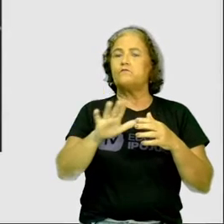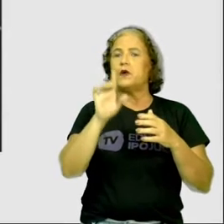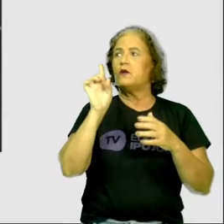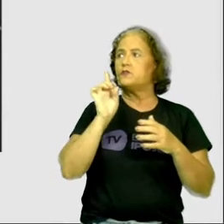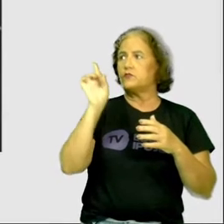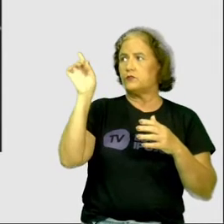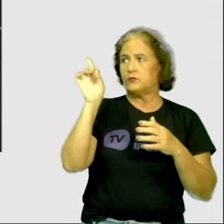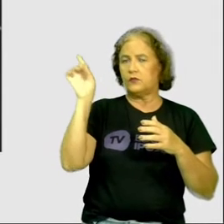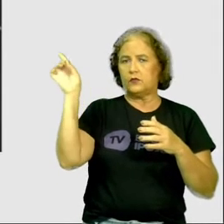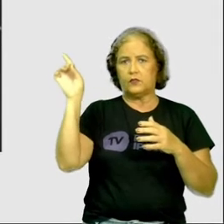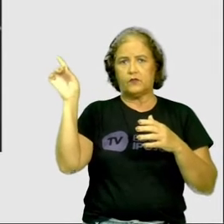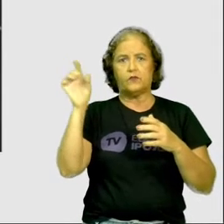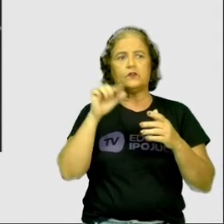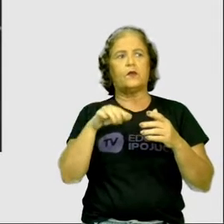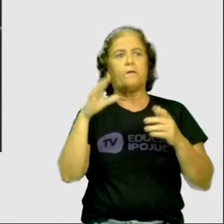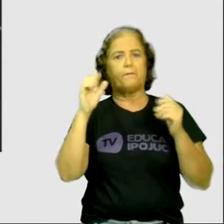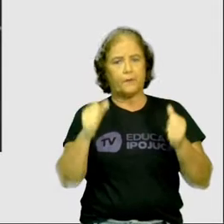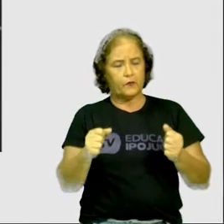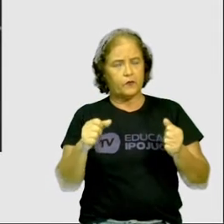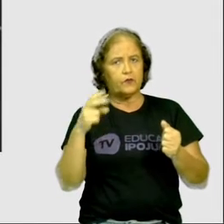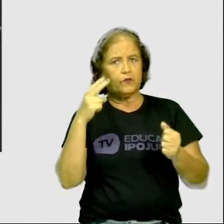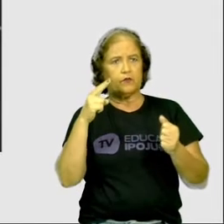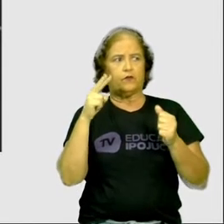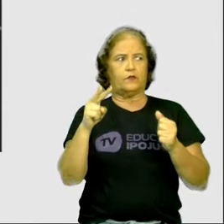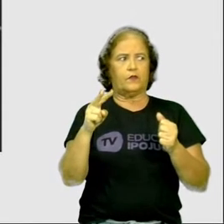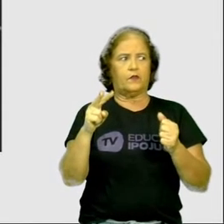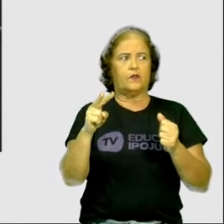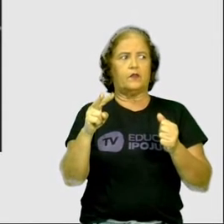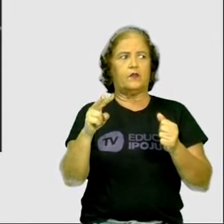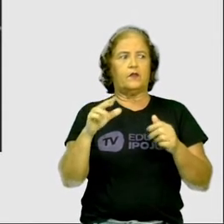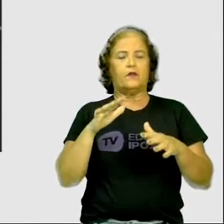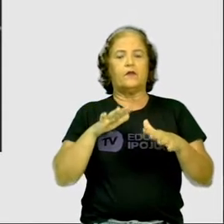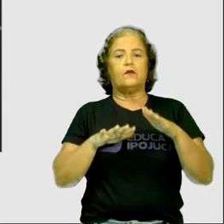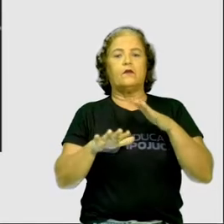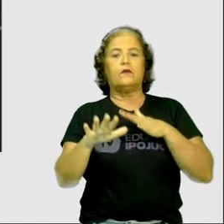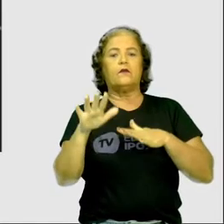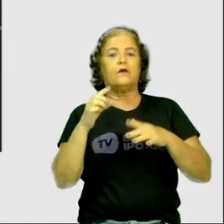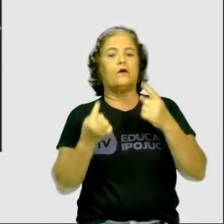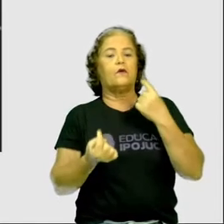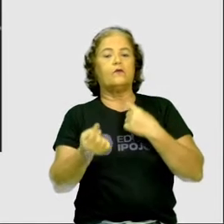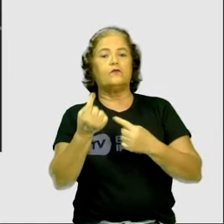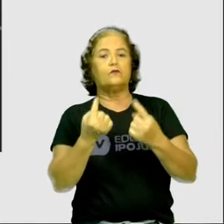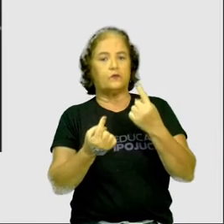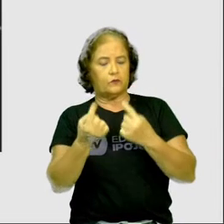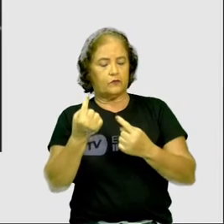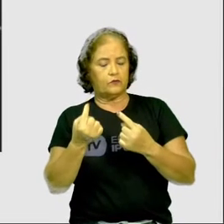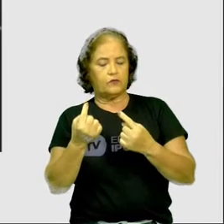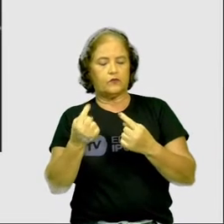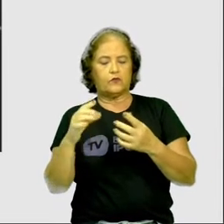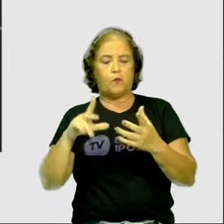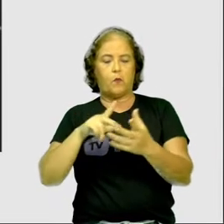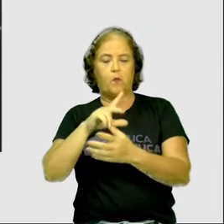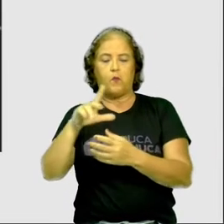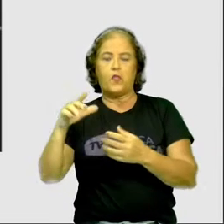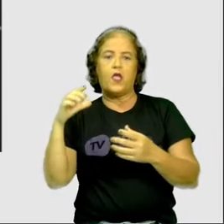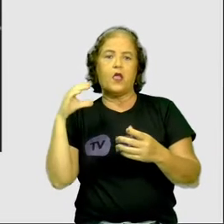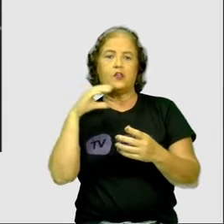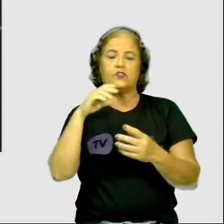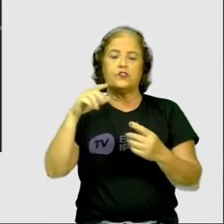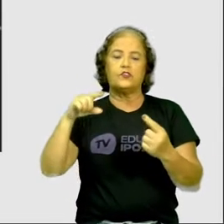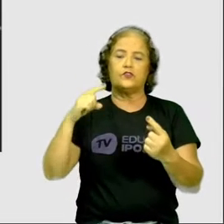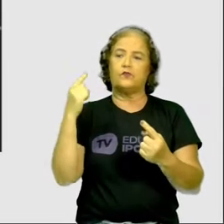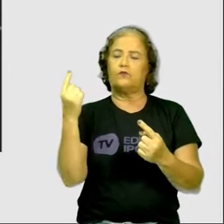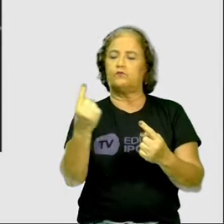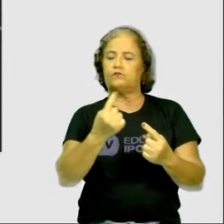essa noção. Então, você pode observar que alguns planetas, eles giram bem rápidos e